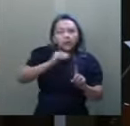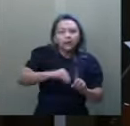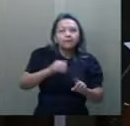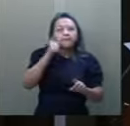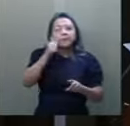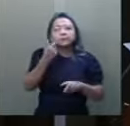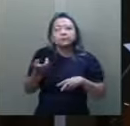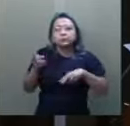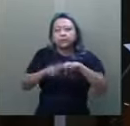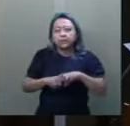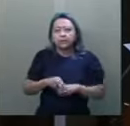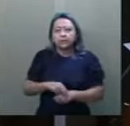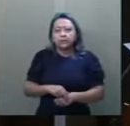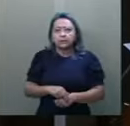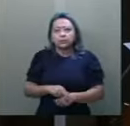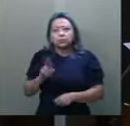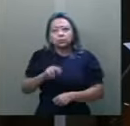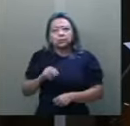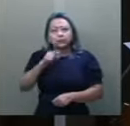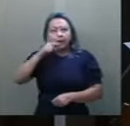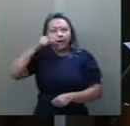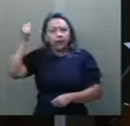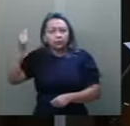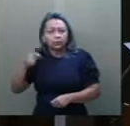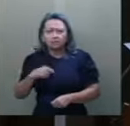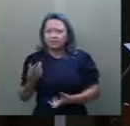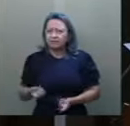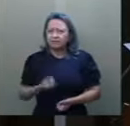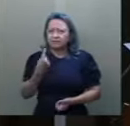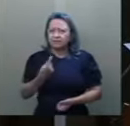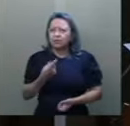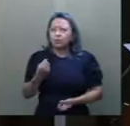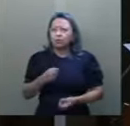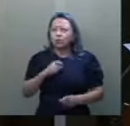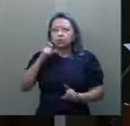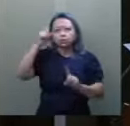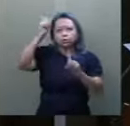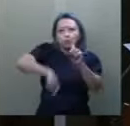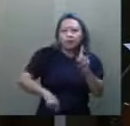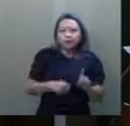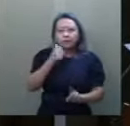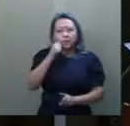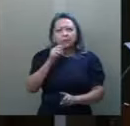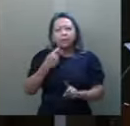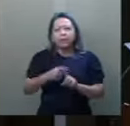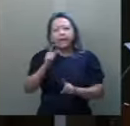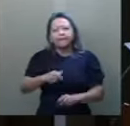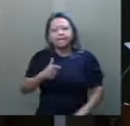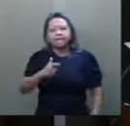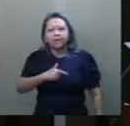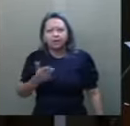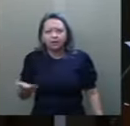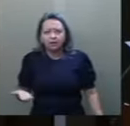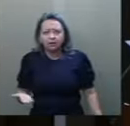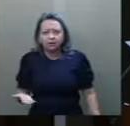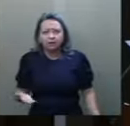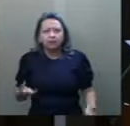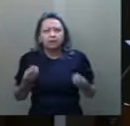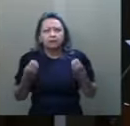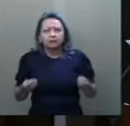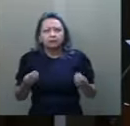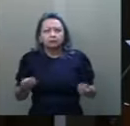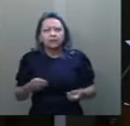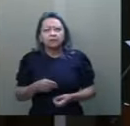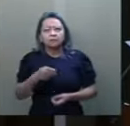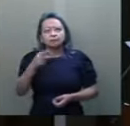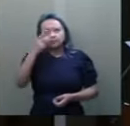É equivalente a dizer que não estupraria uma mulher por ela ser feia. Tem acelerado que